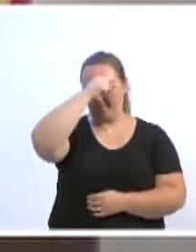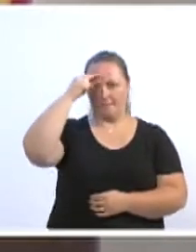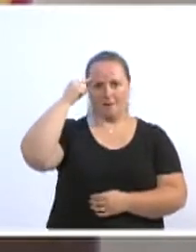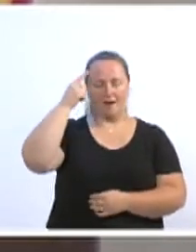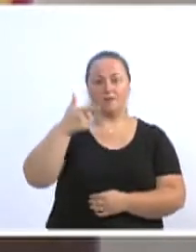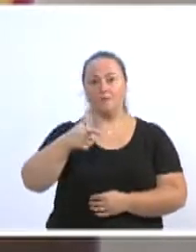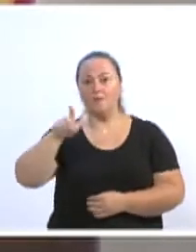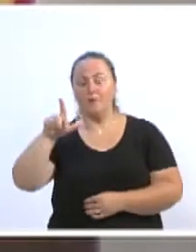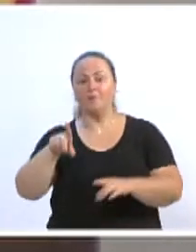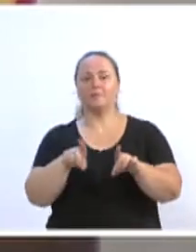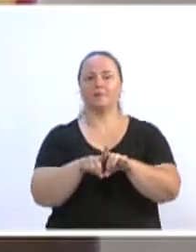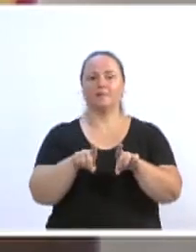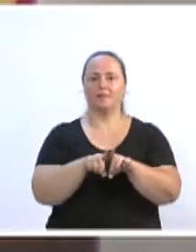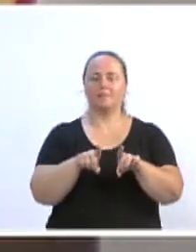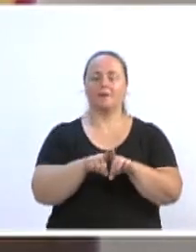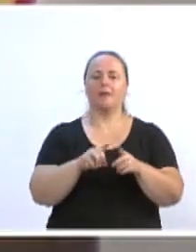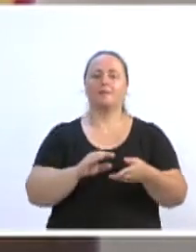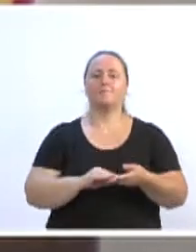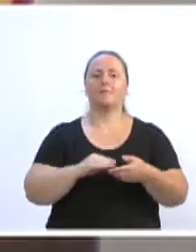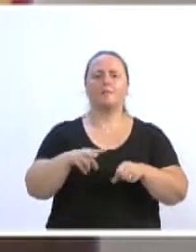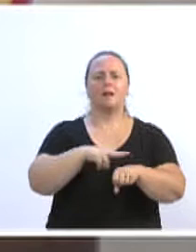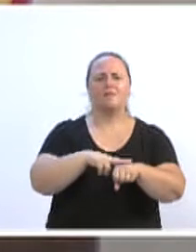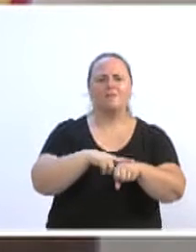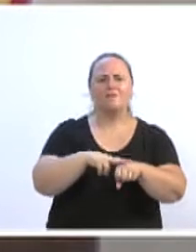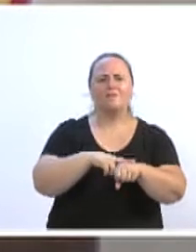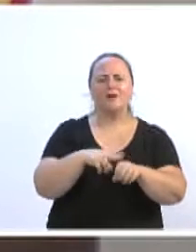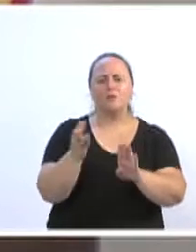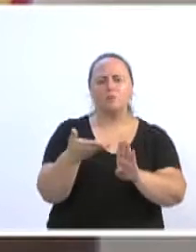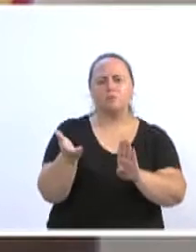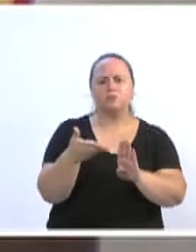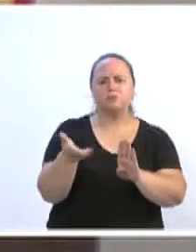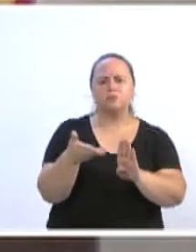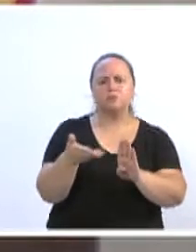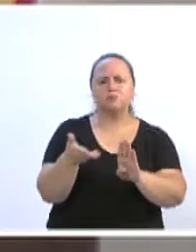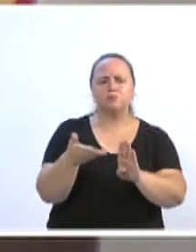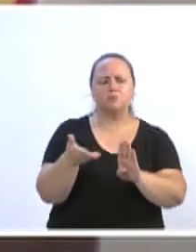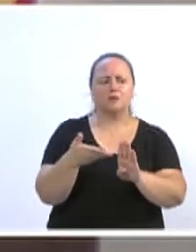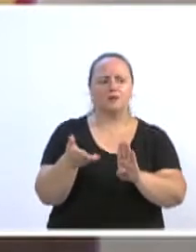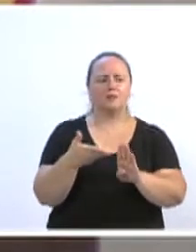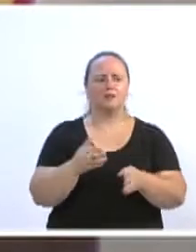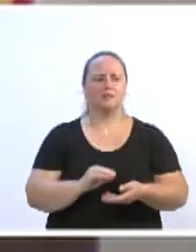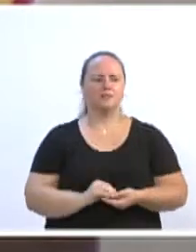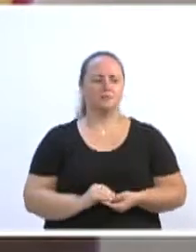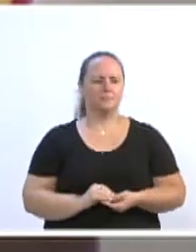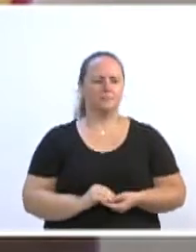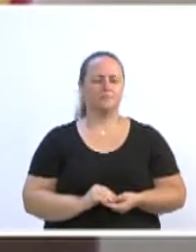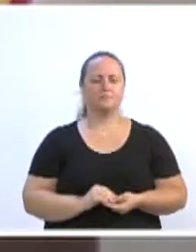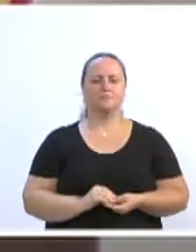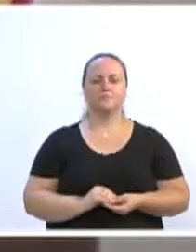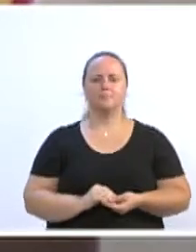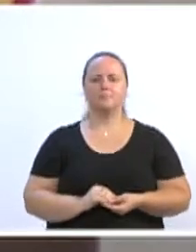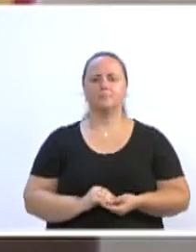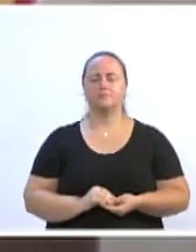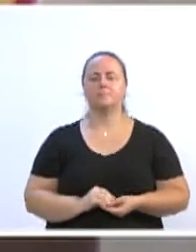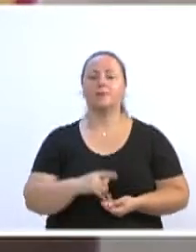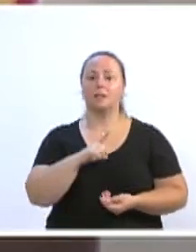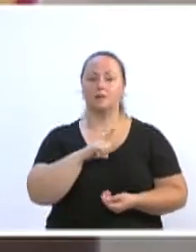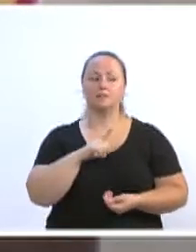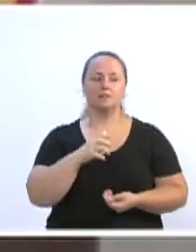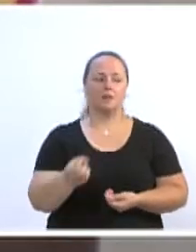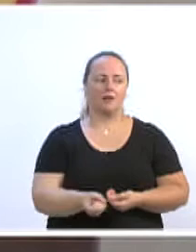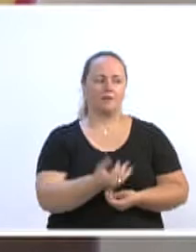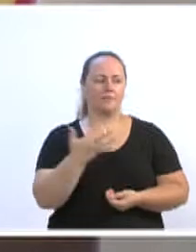vereadores que pediram a arossagem da praça escola número 1 que também aconteceu, quero aqui agradecer vários pedidos que